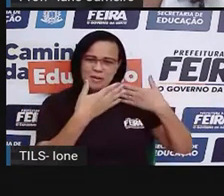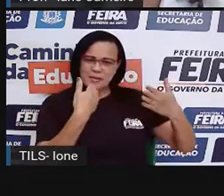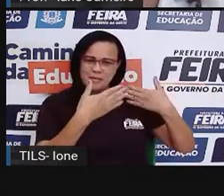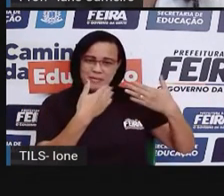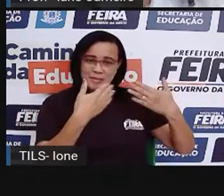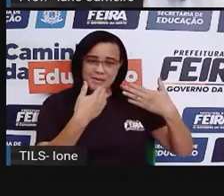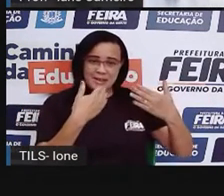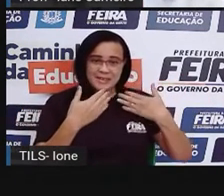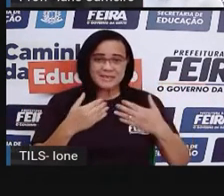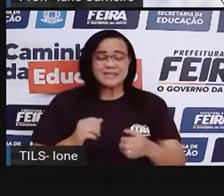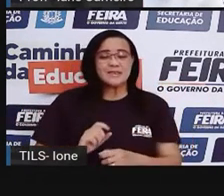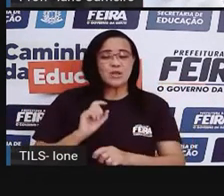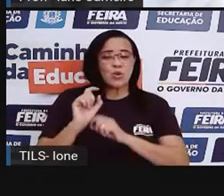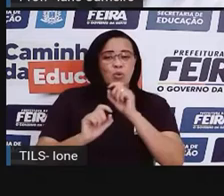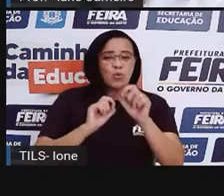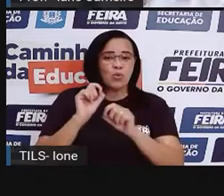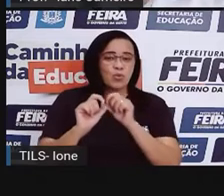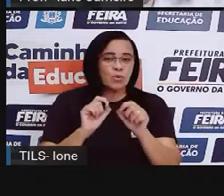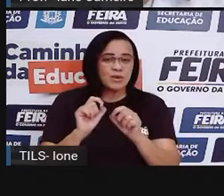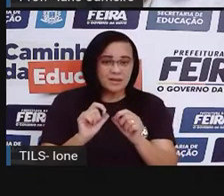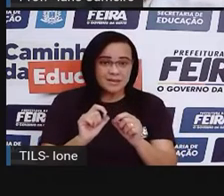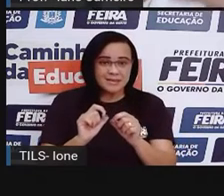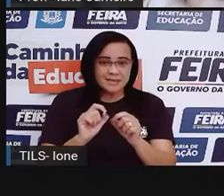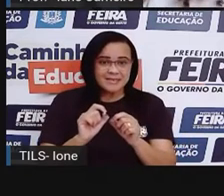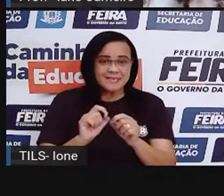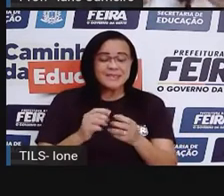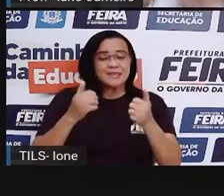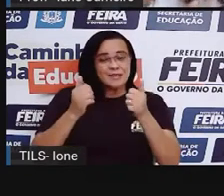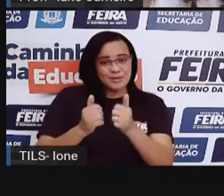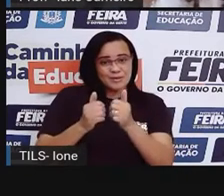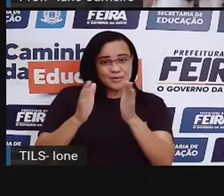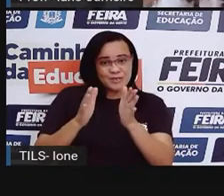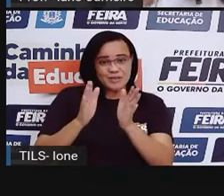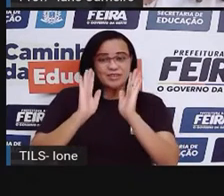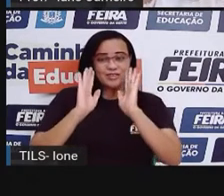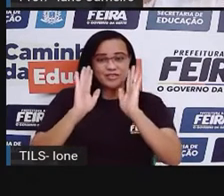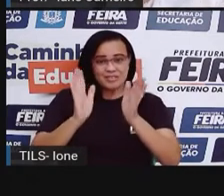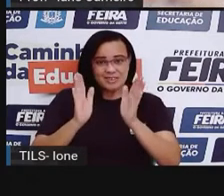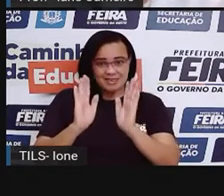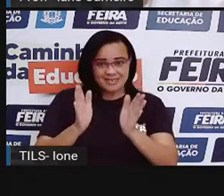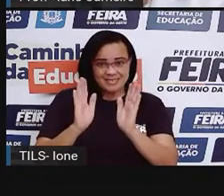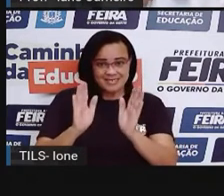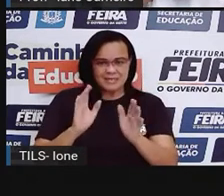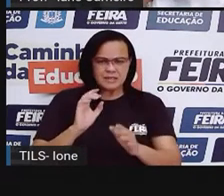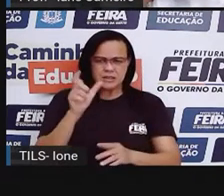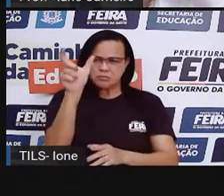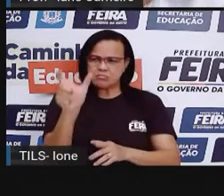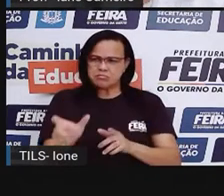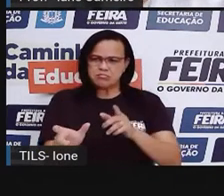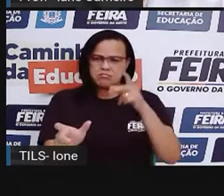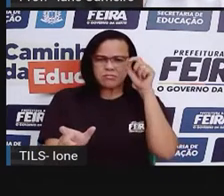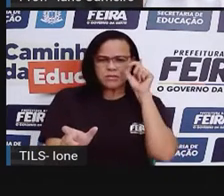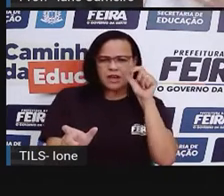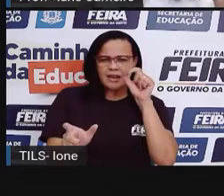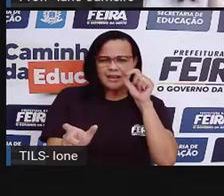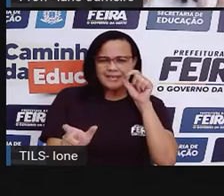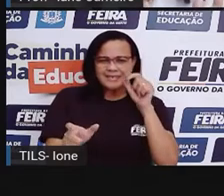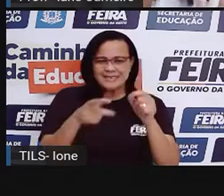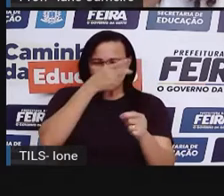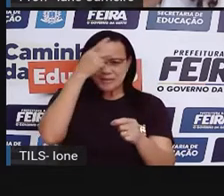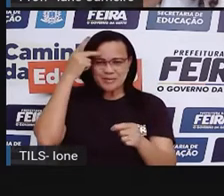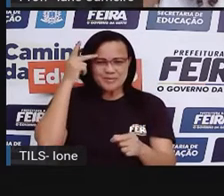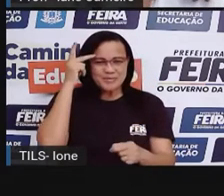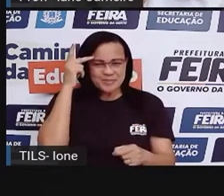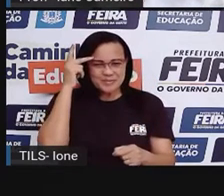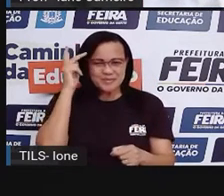falar de identidade, né, a gente já começou falando sobre isso, né, de quem somos nós, né, a gente entender nossa